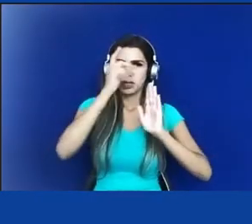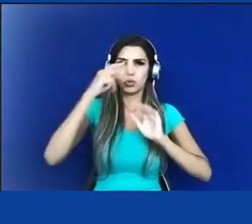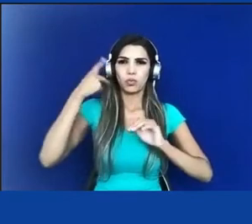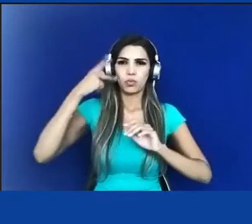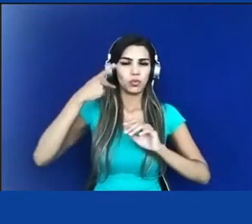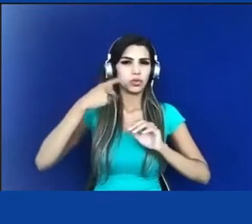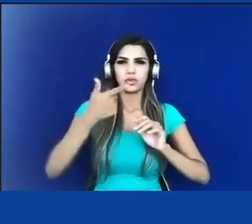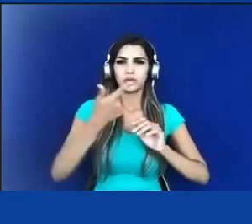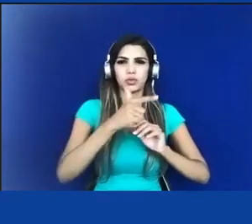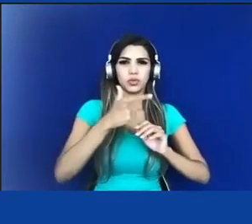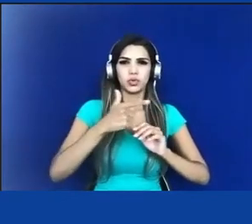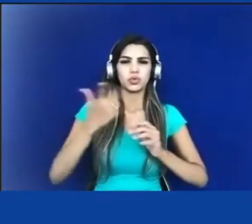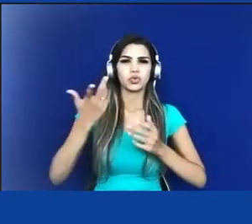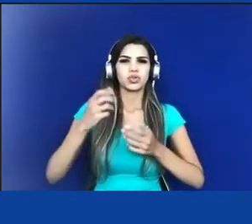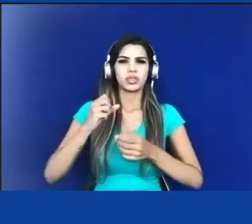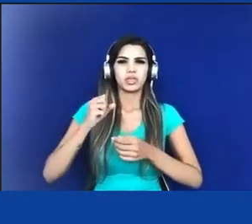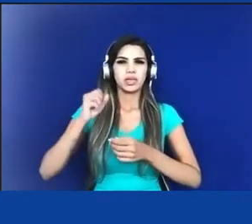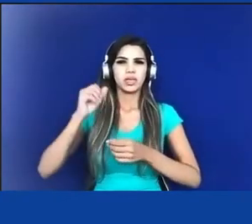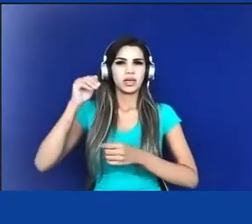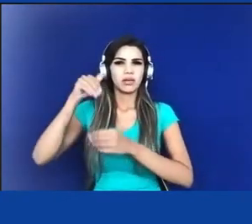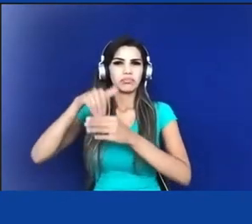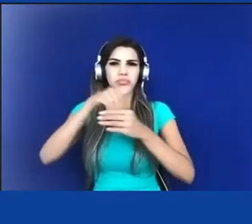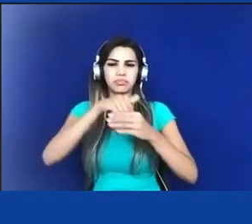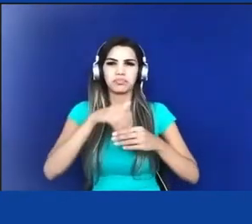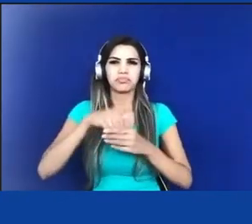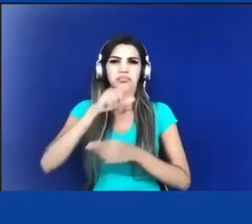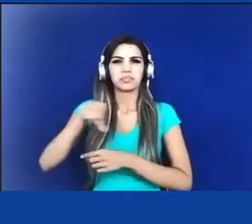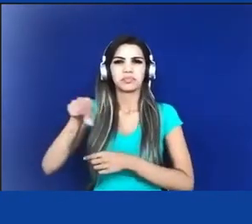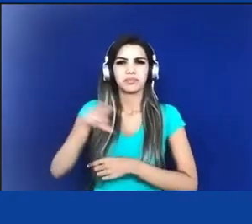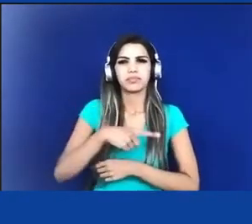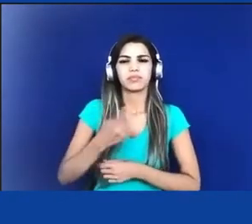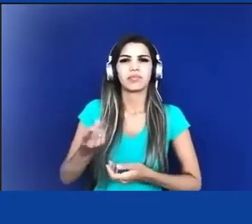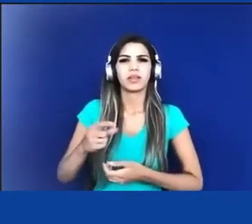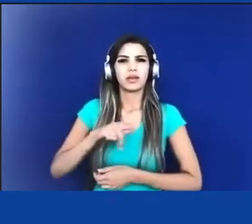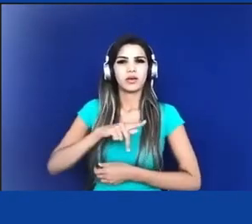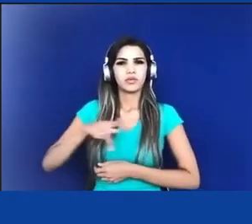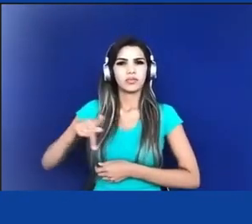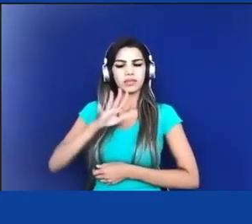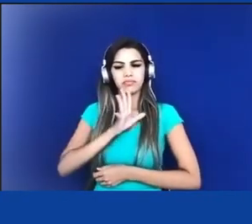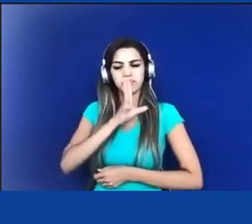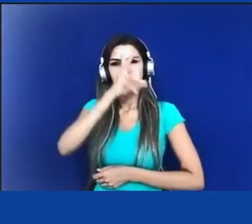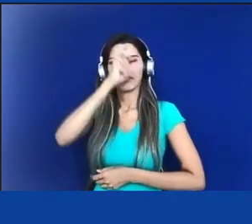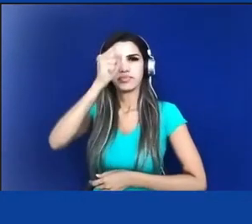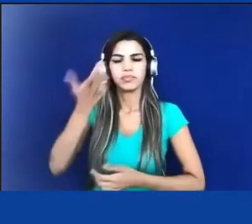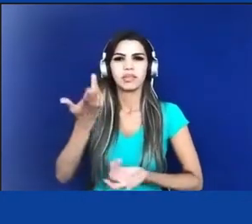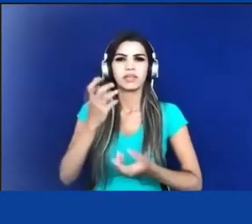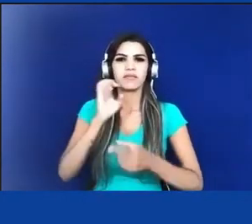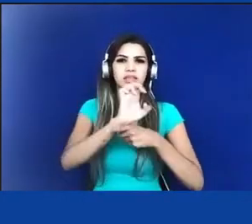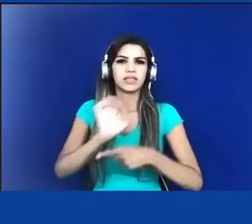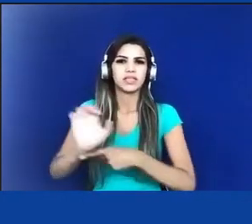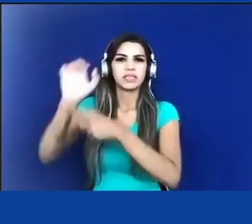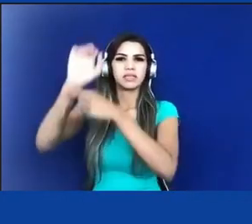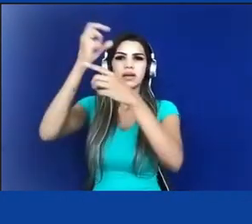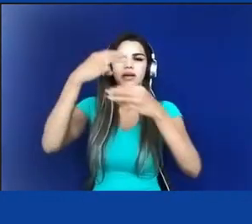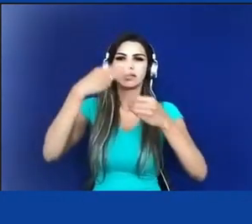eliminava as eleições, permitia o presidente intervir nos estados municípios sem nenhum tipo de